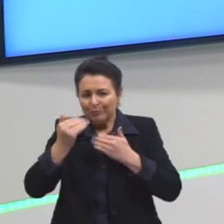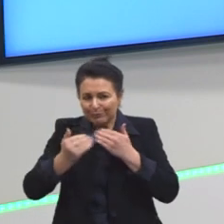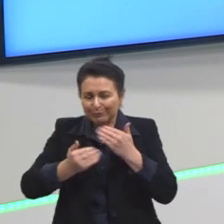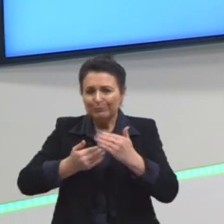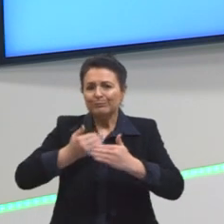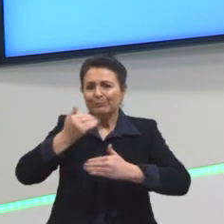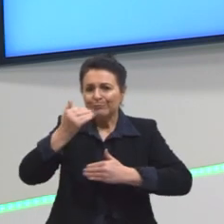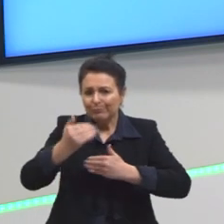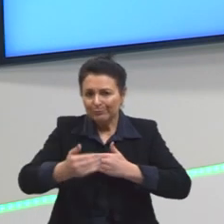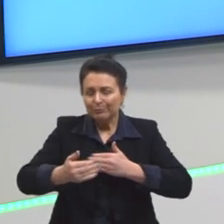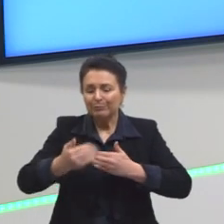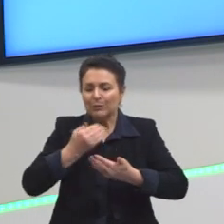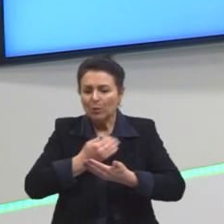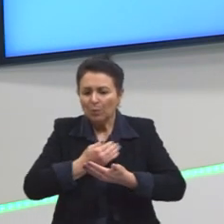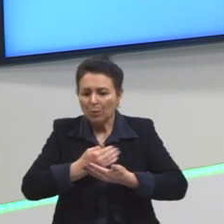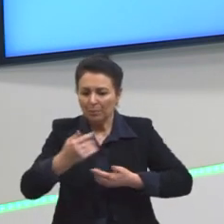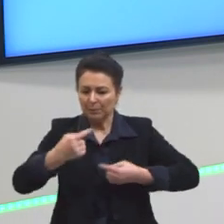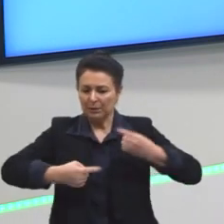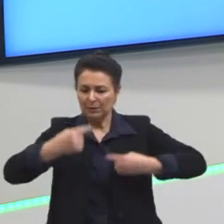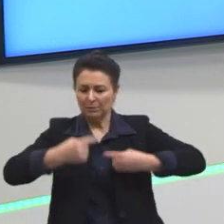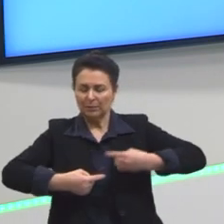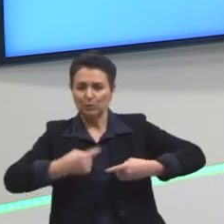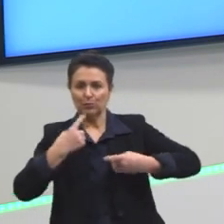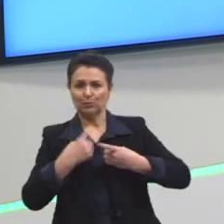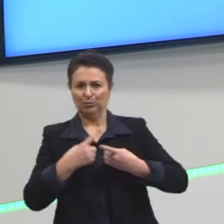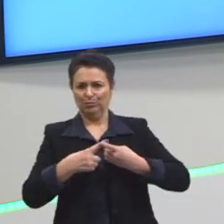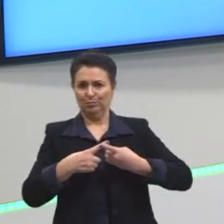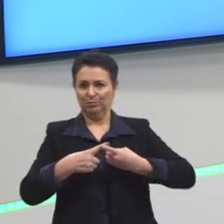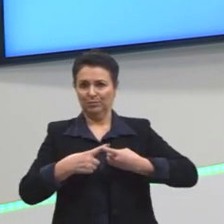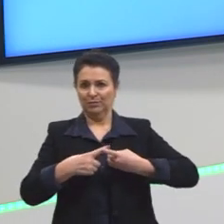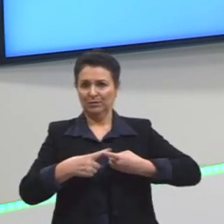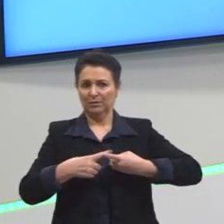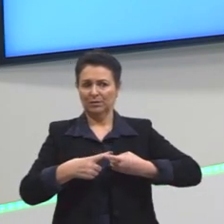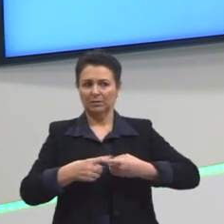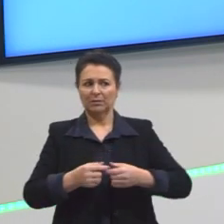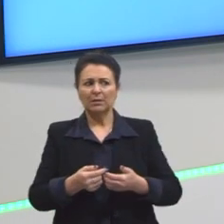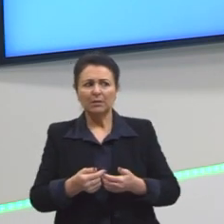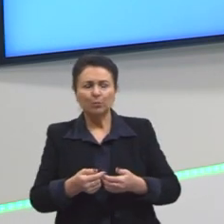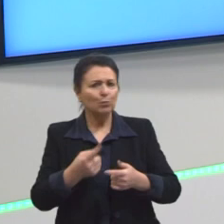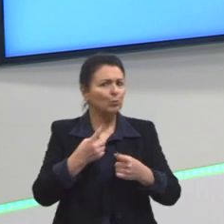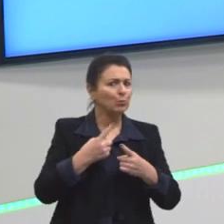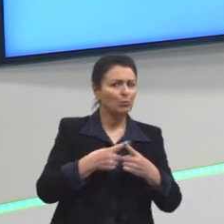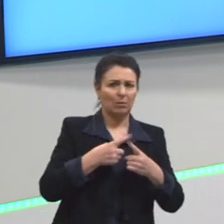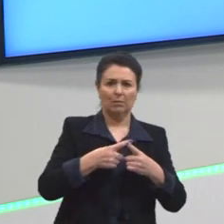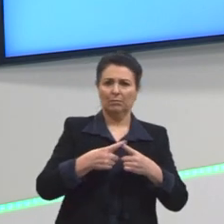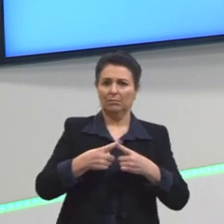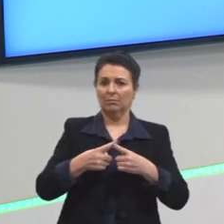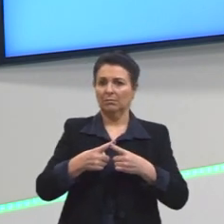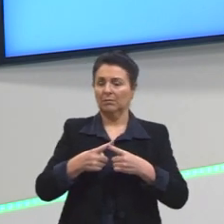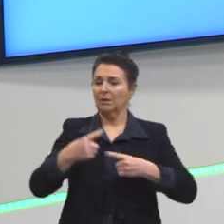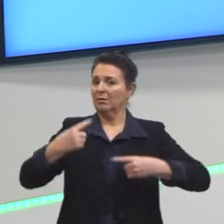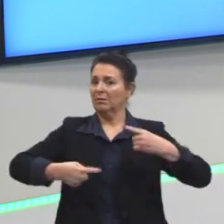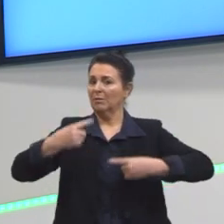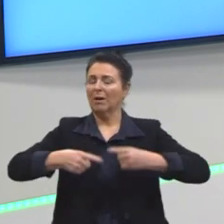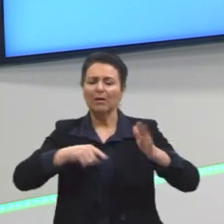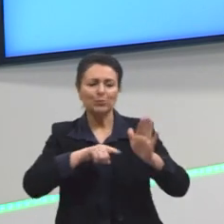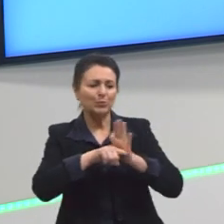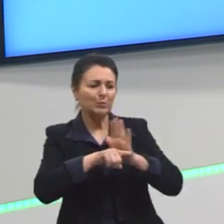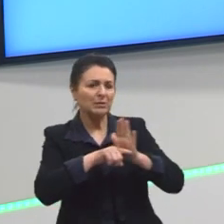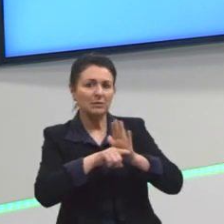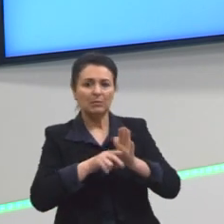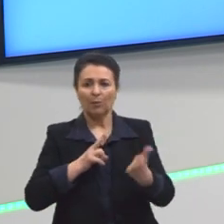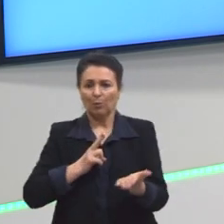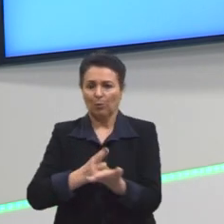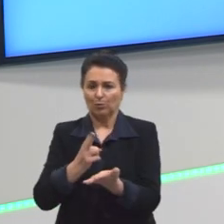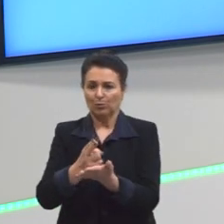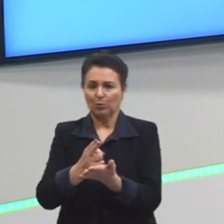Então, se debate esses assuntos. Por quê? E esse porquê a gente debate até hoje. A pesquisa, ela segue.